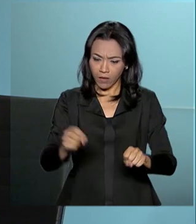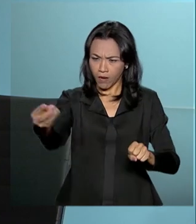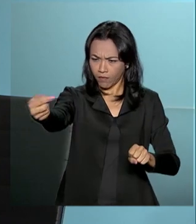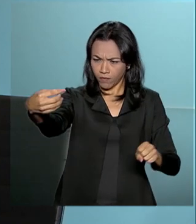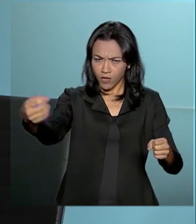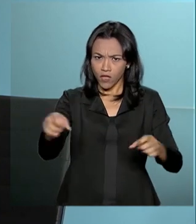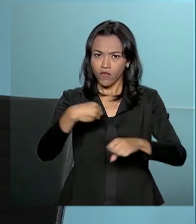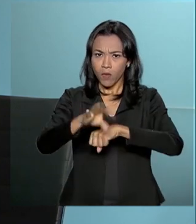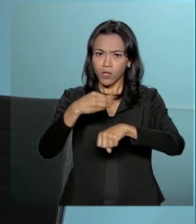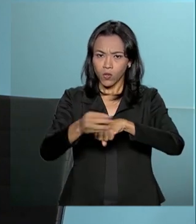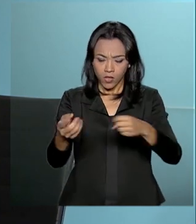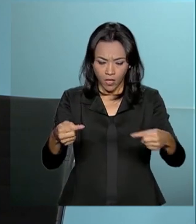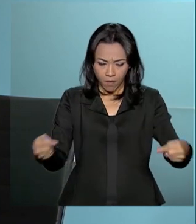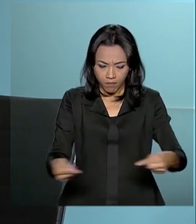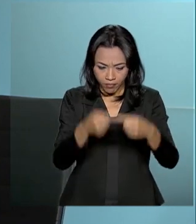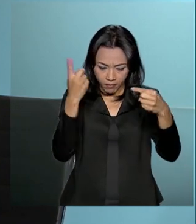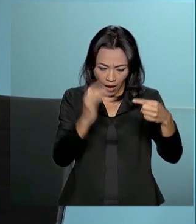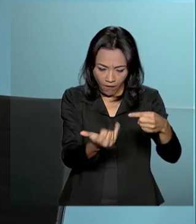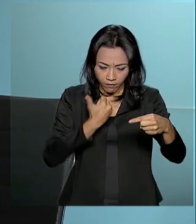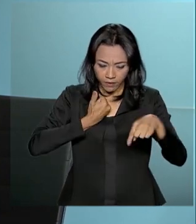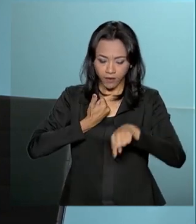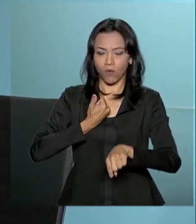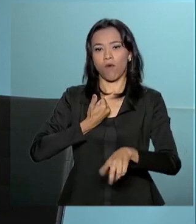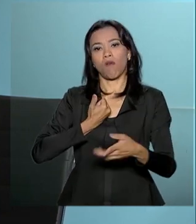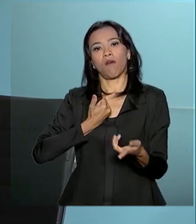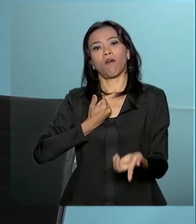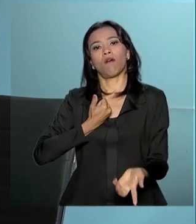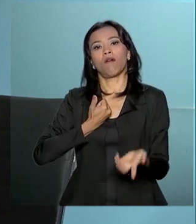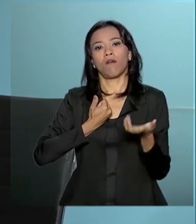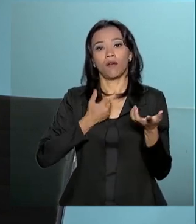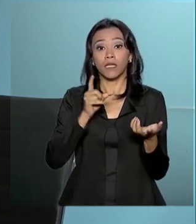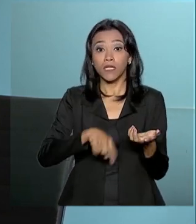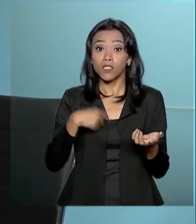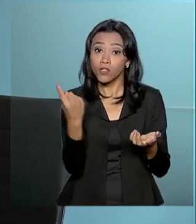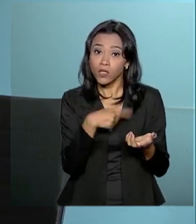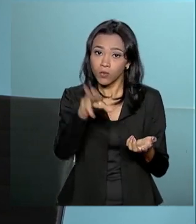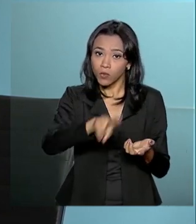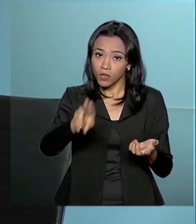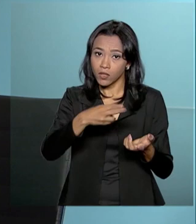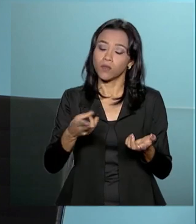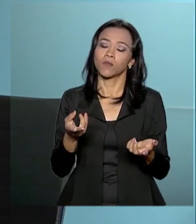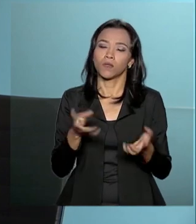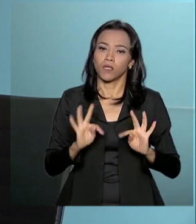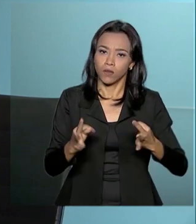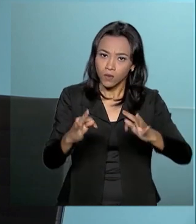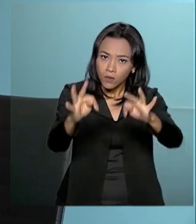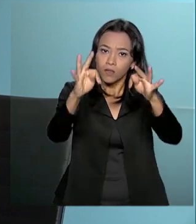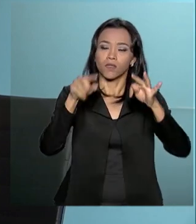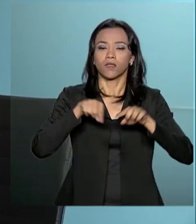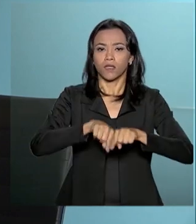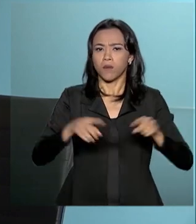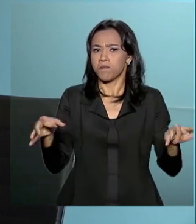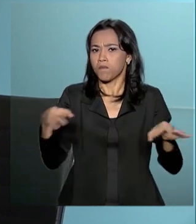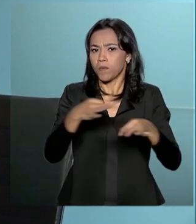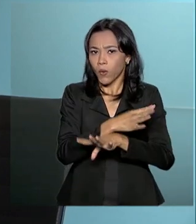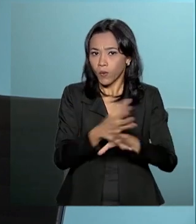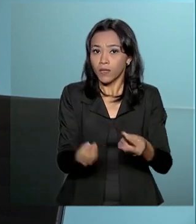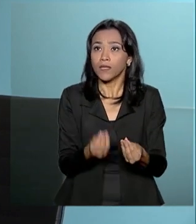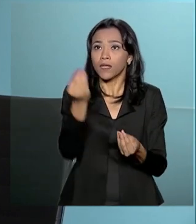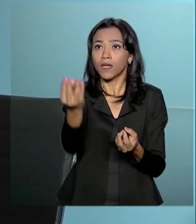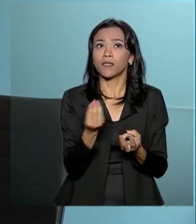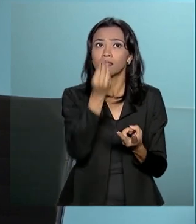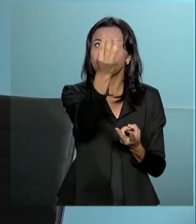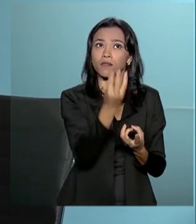problemas são problemas recorrentes na administração. E a gente está informatizando, tornando isso mais fácil, entregando pronto nesses núcleos